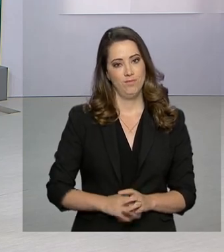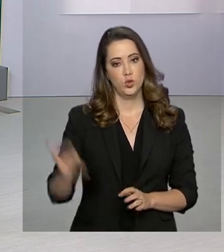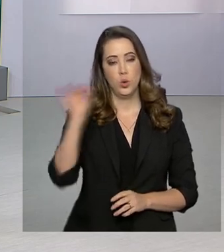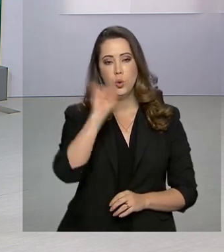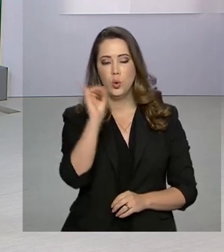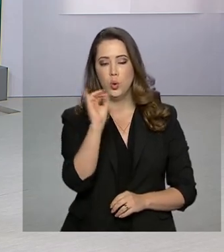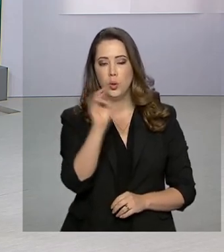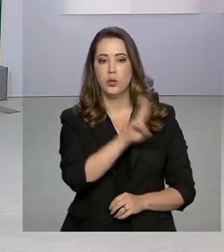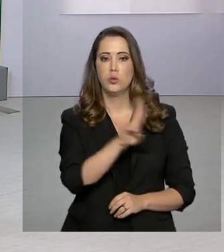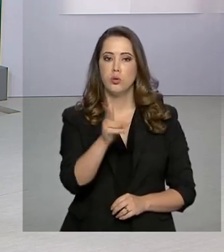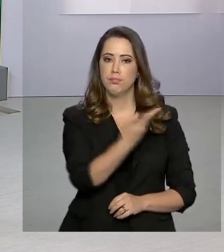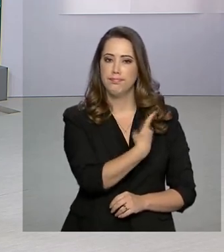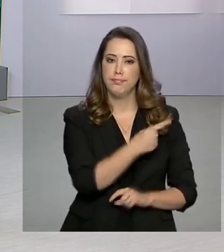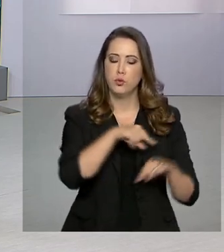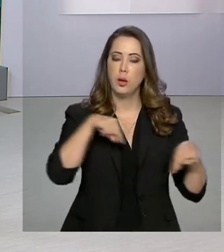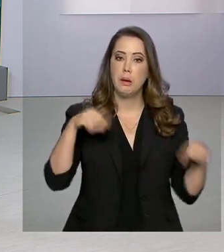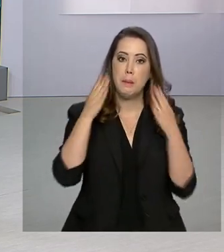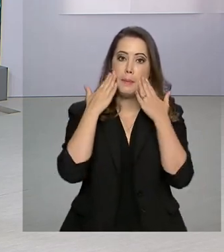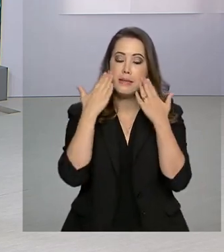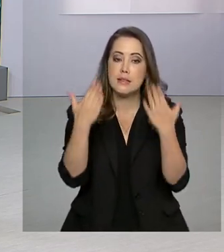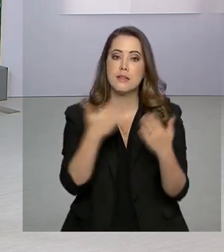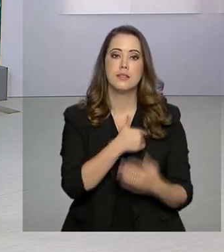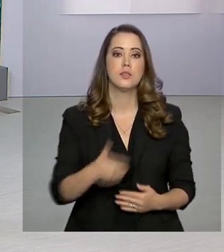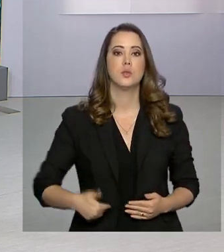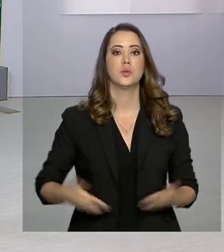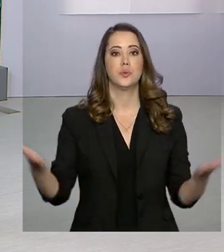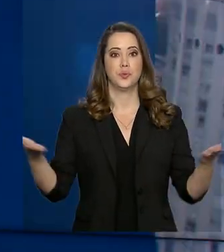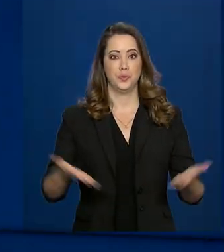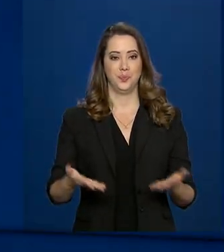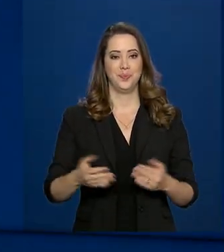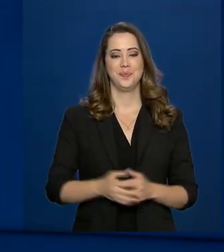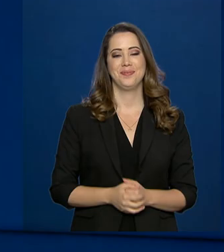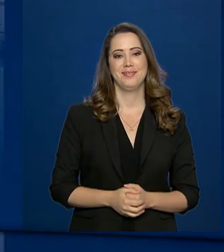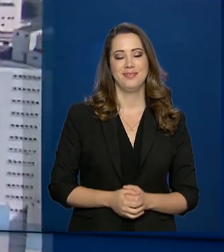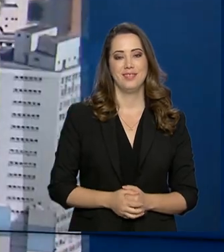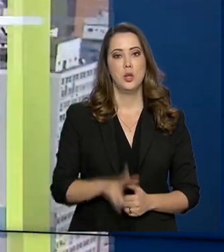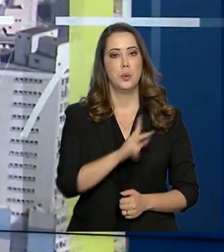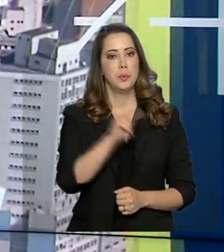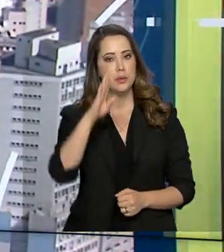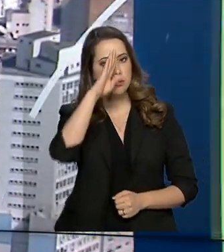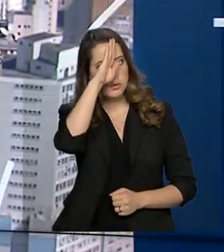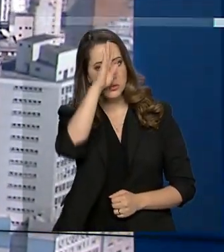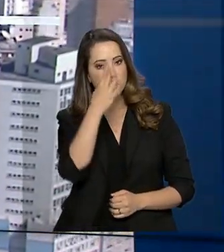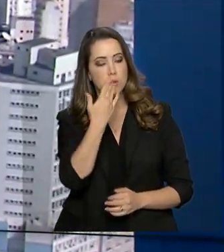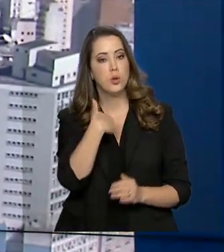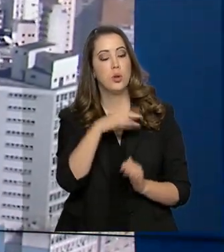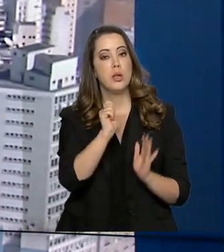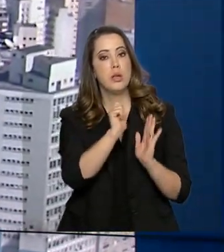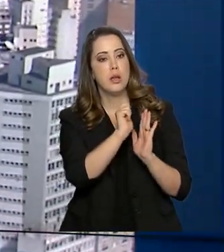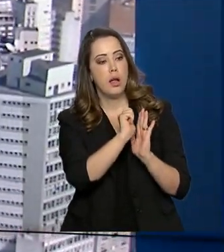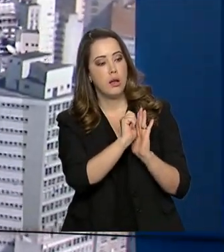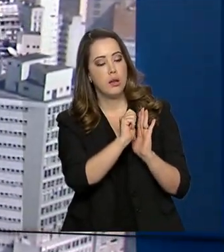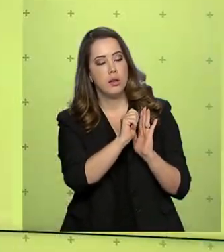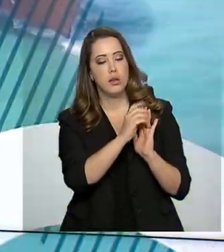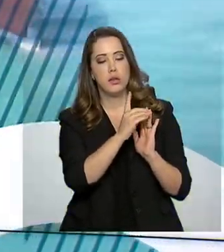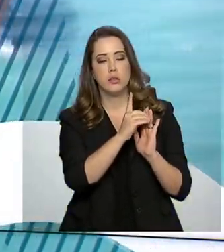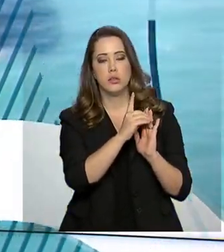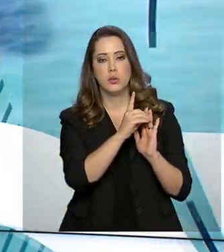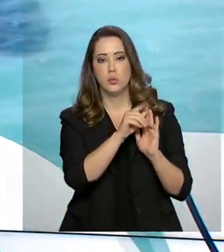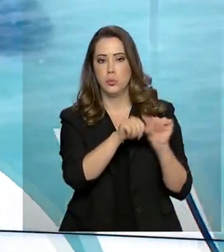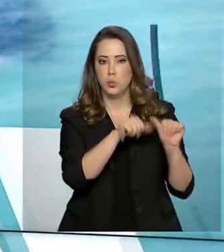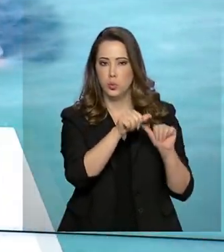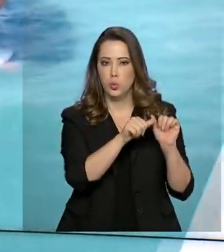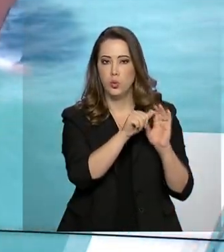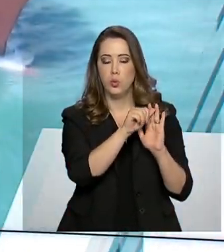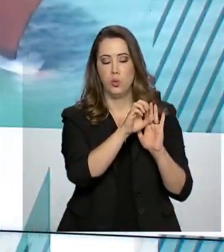Olá, sou o Roberto Camargo e estamos no ar com o Governo Agora. O presidente Jair Bolsonaro editou um decreto que estabelece a